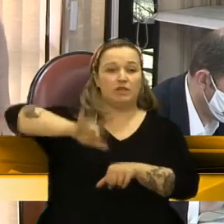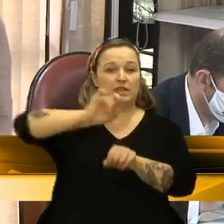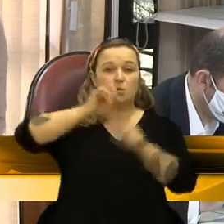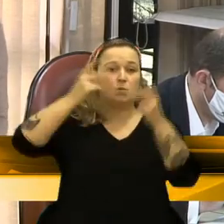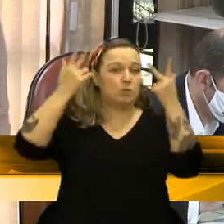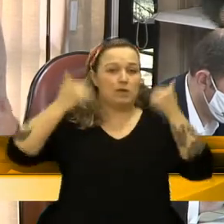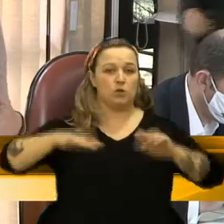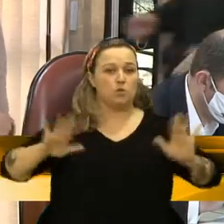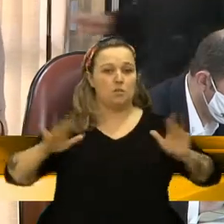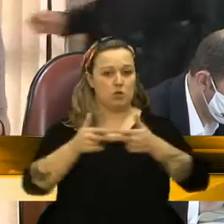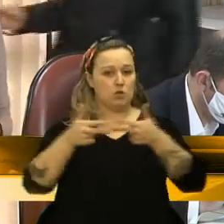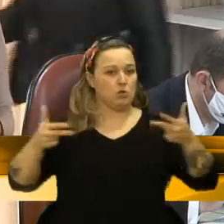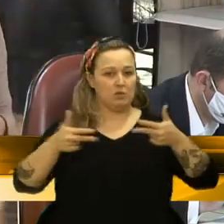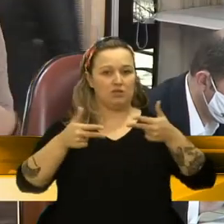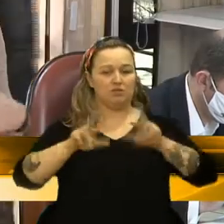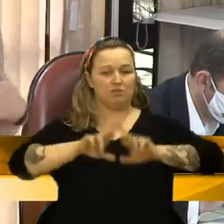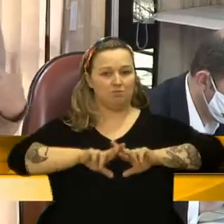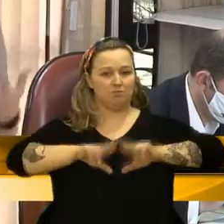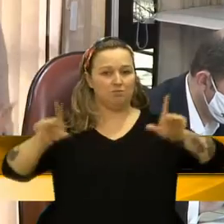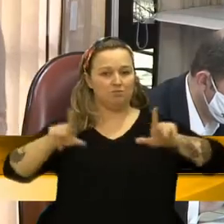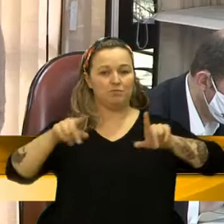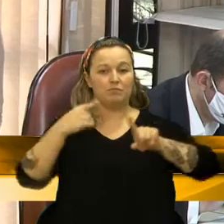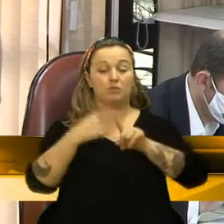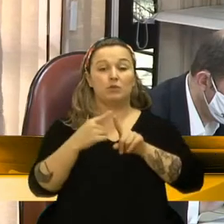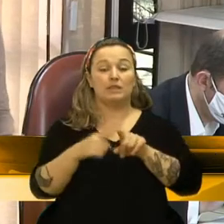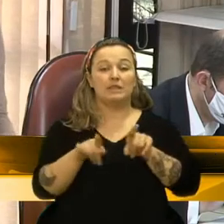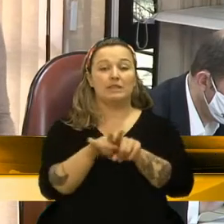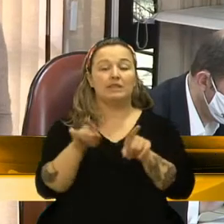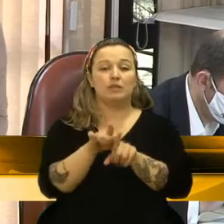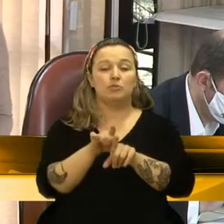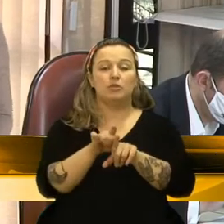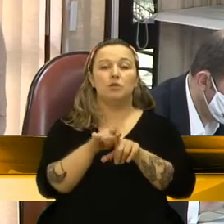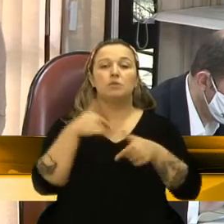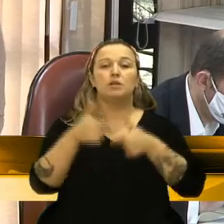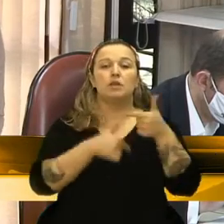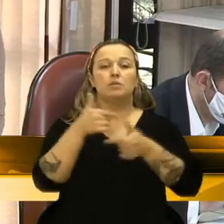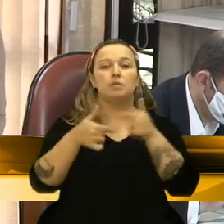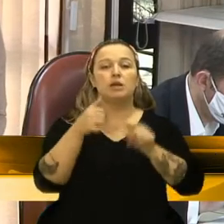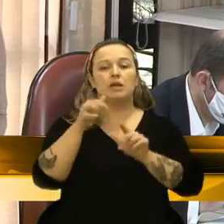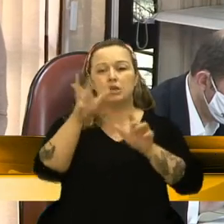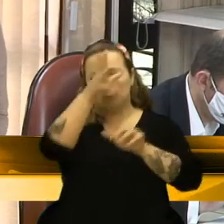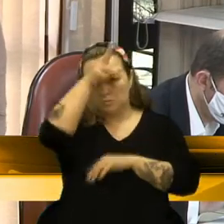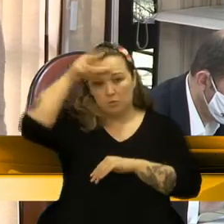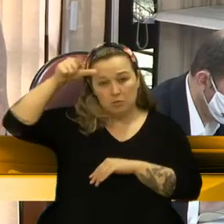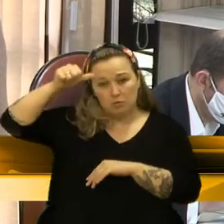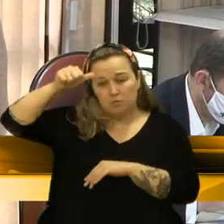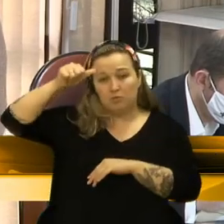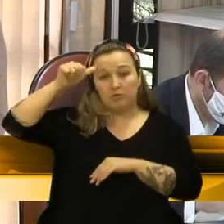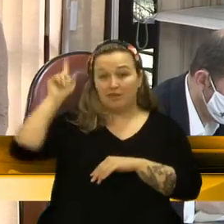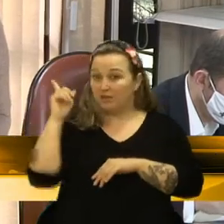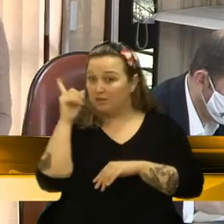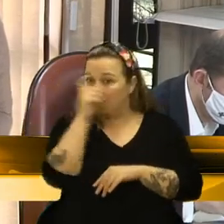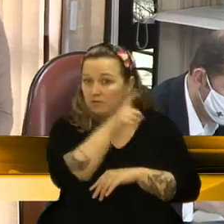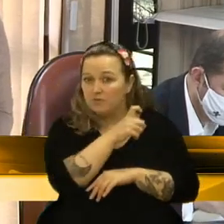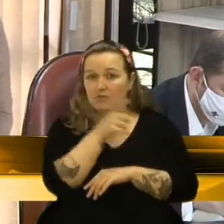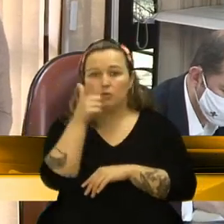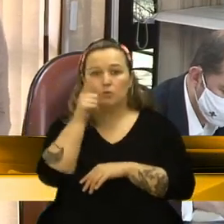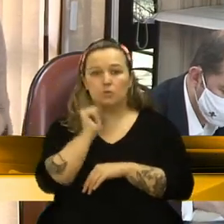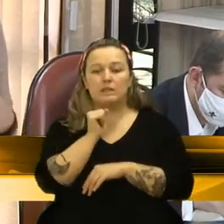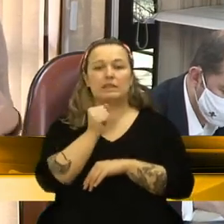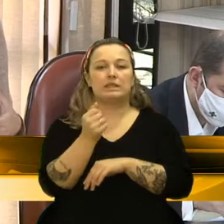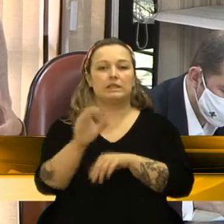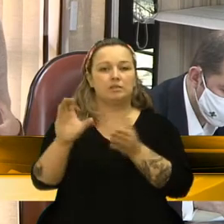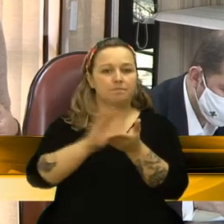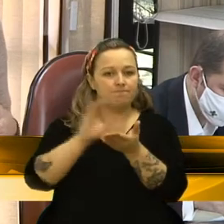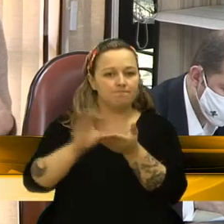serviço público que está na ponta de vários atendimentos da nossa cidade. A